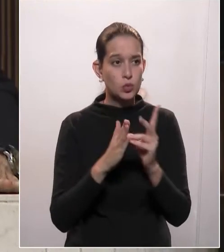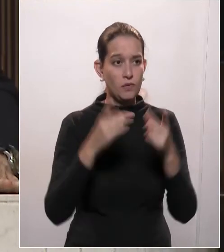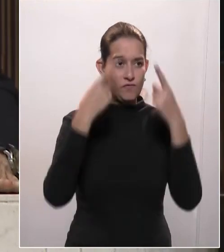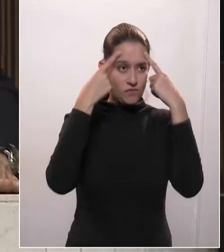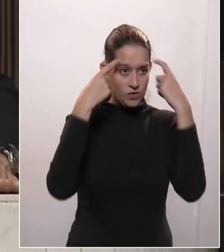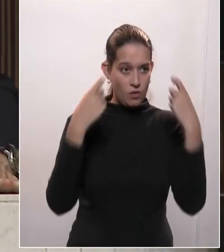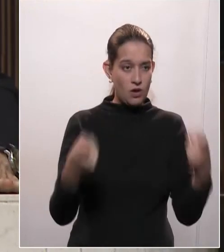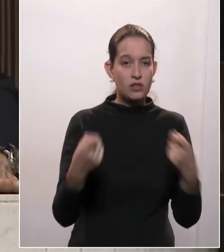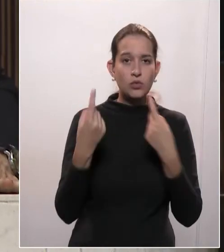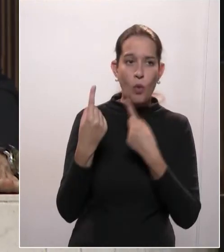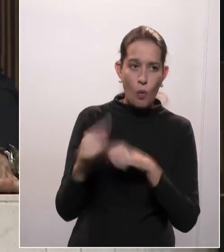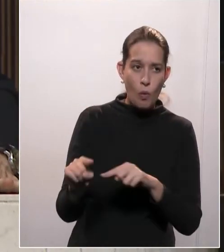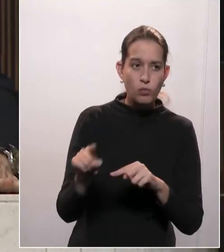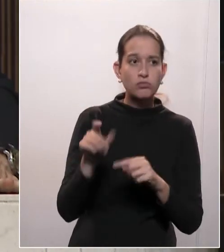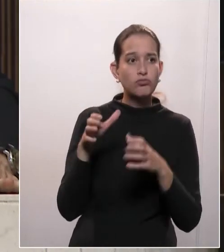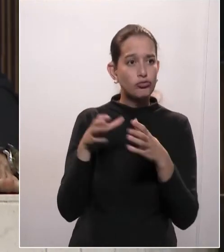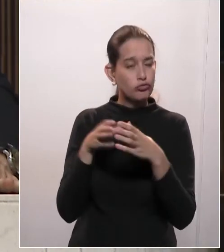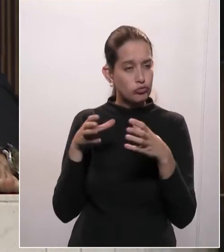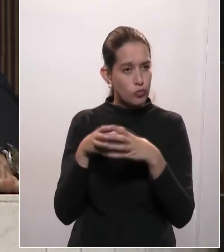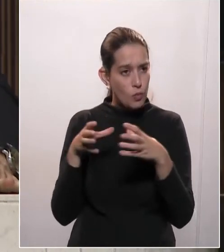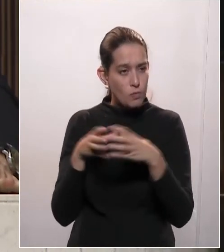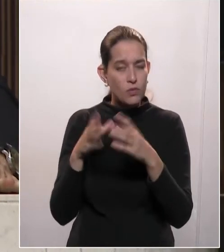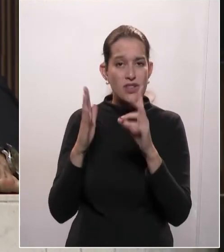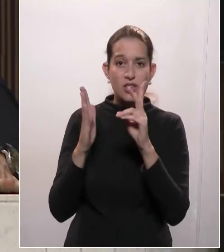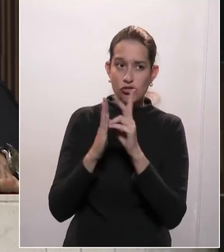os índios no nosso Estado.